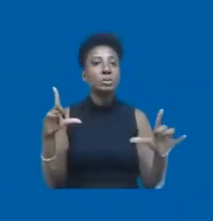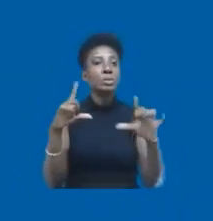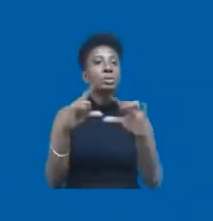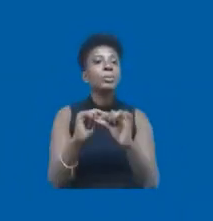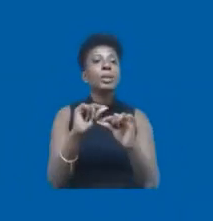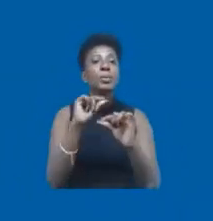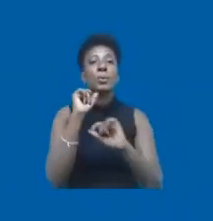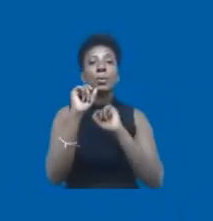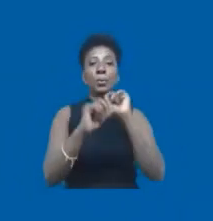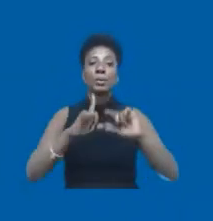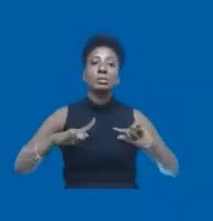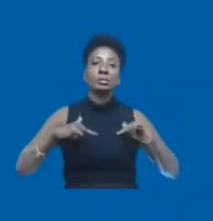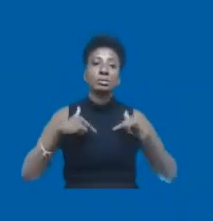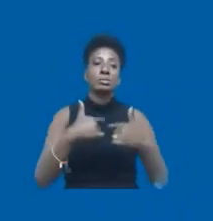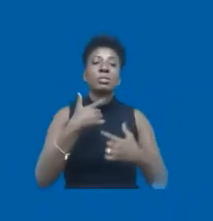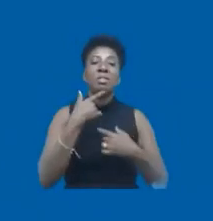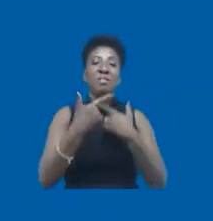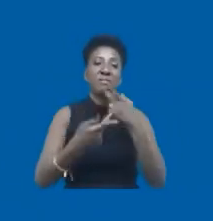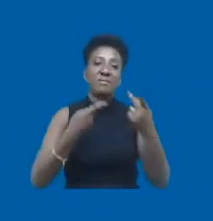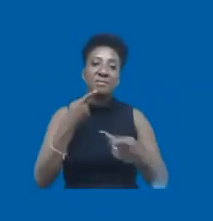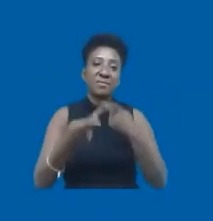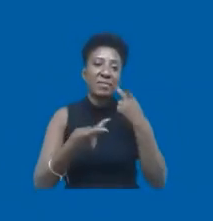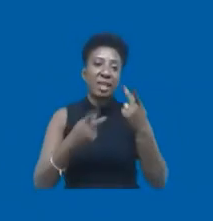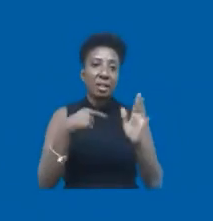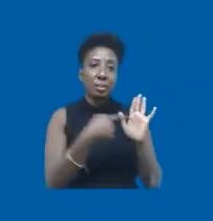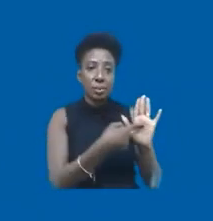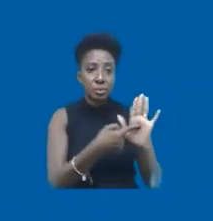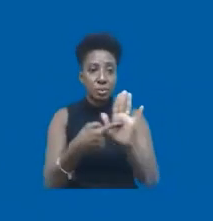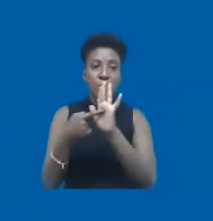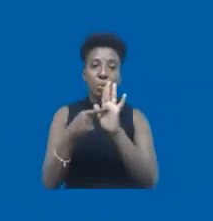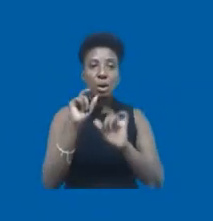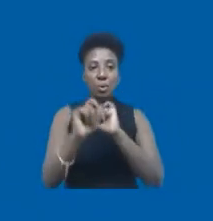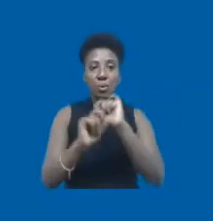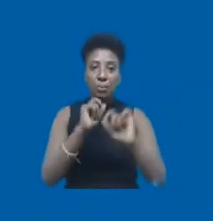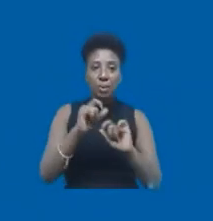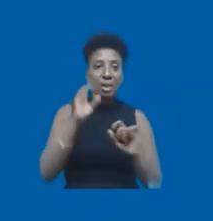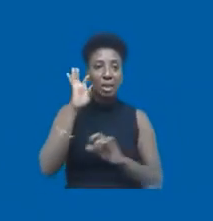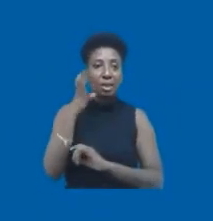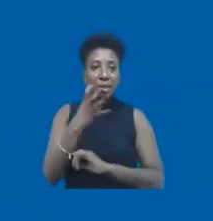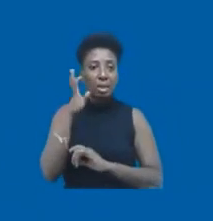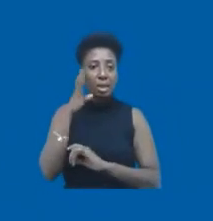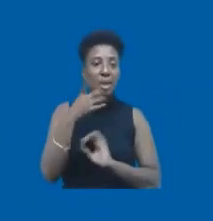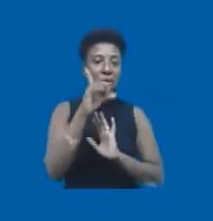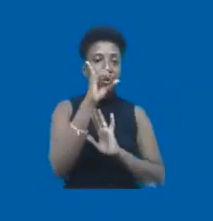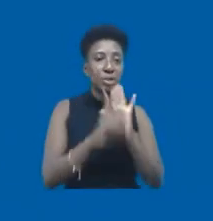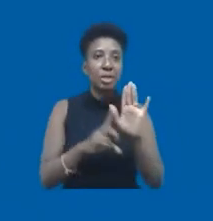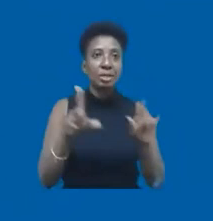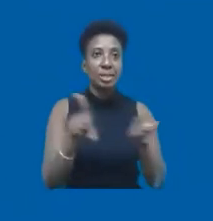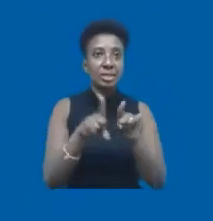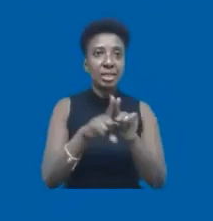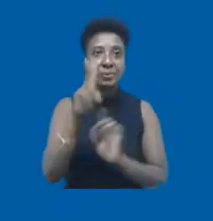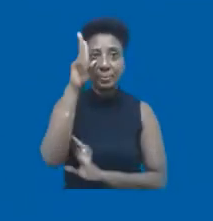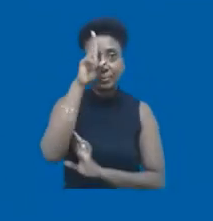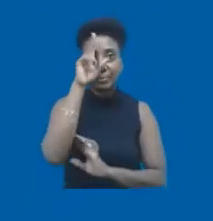ato do discurso para a prática. Que a gente possa botar de maneira efetiva a realização desses direitos. Lembrando que os direitos humanos,